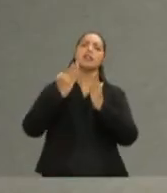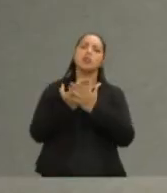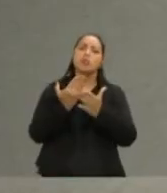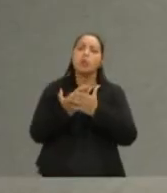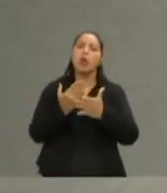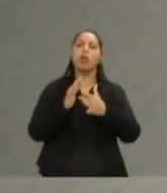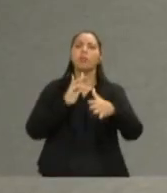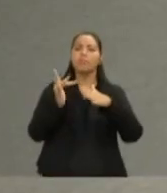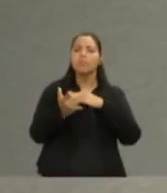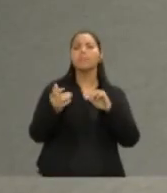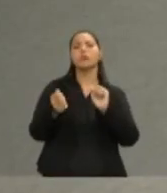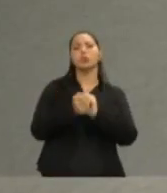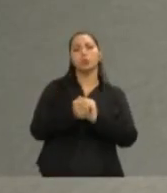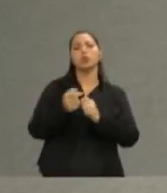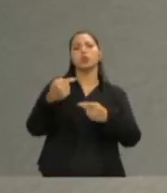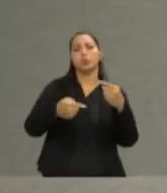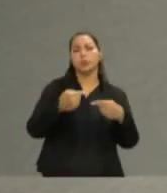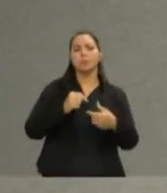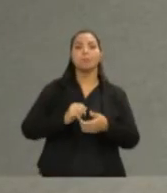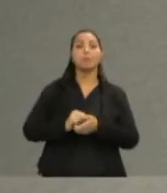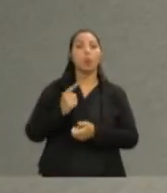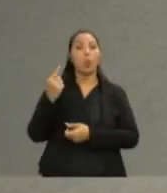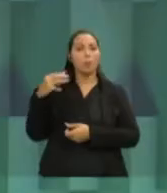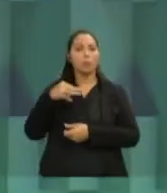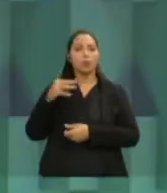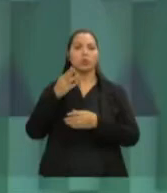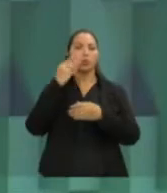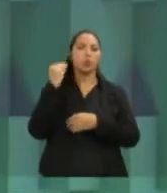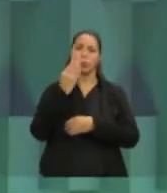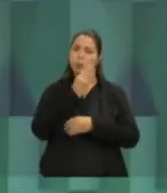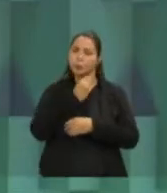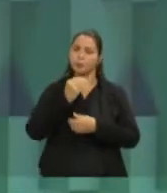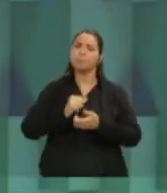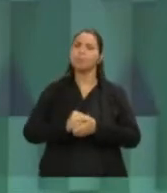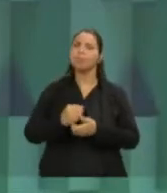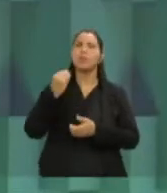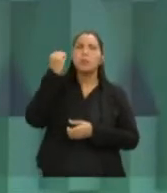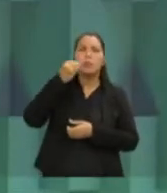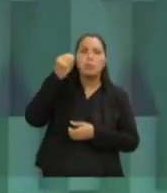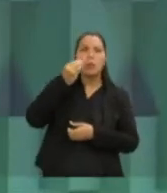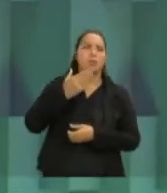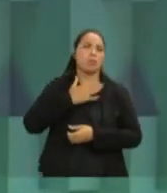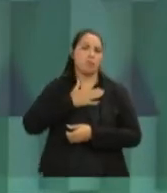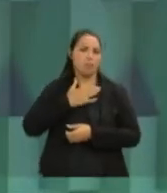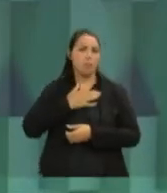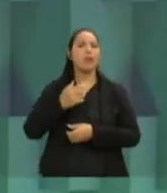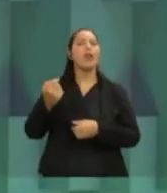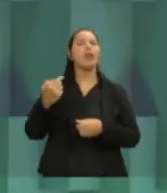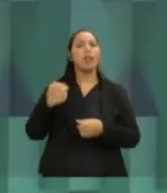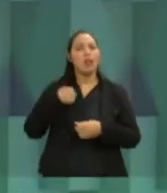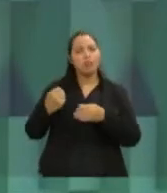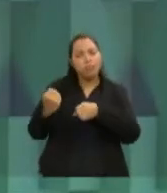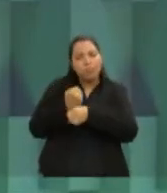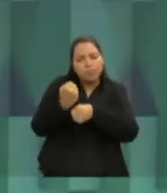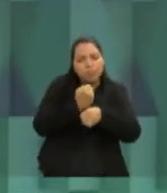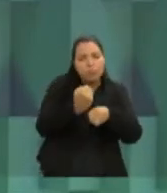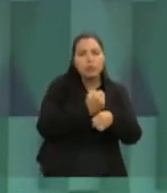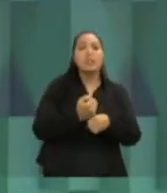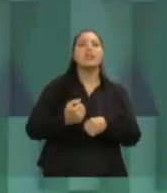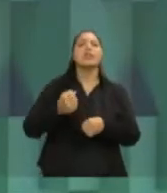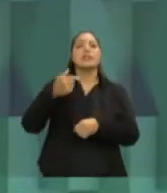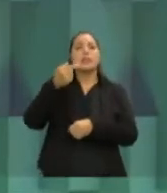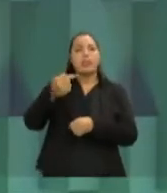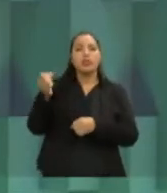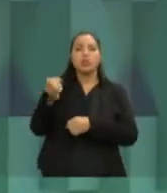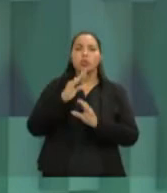Candidato João Coser tem um minuto para a réplica. Olha, pela minha experiência, eu vou fazer novas unidades, sete novas unidades,